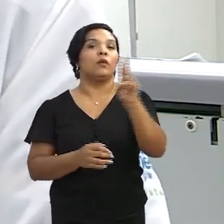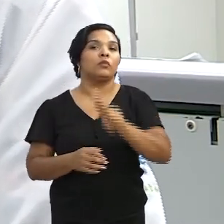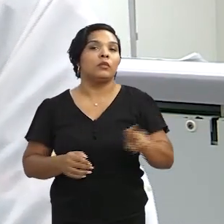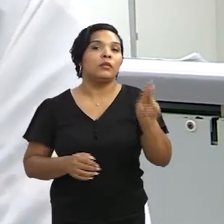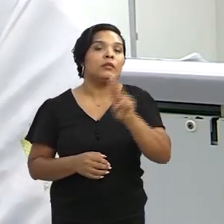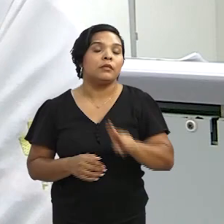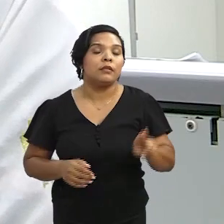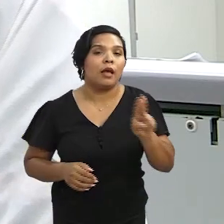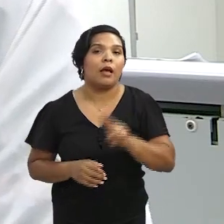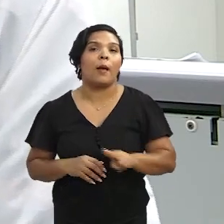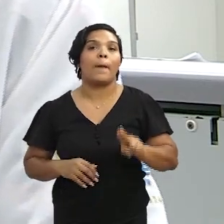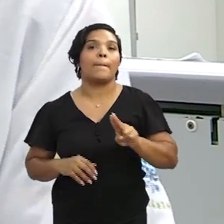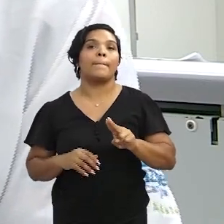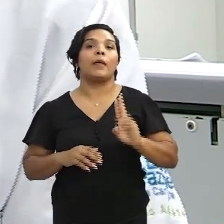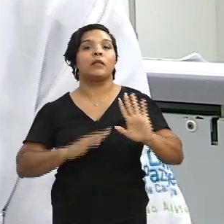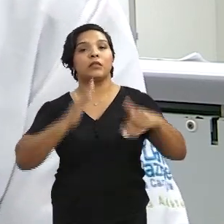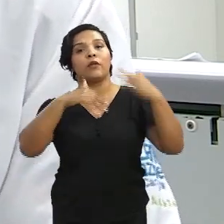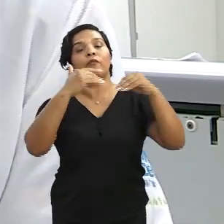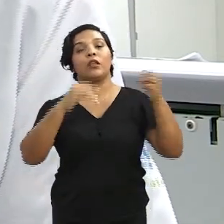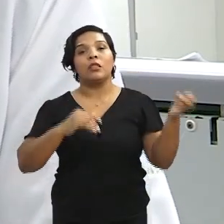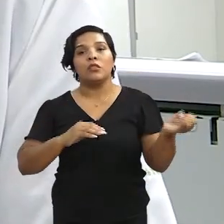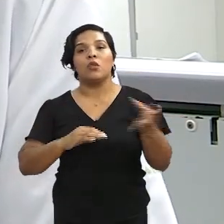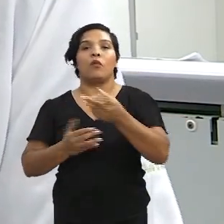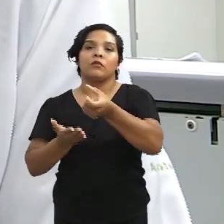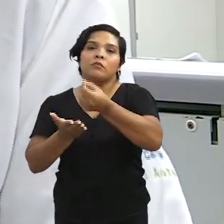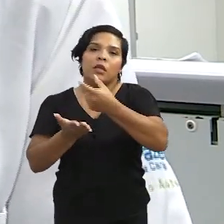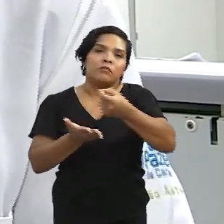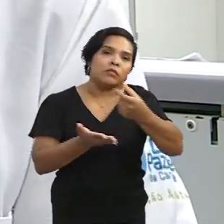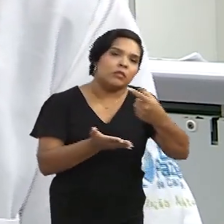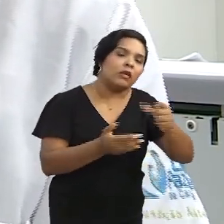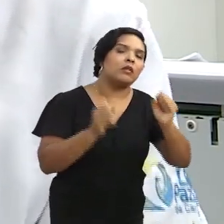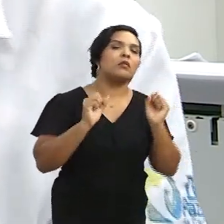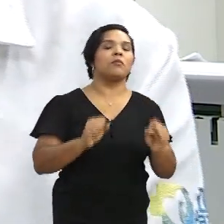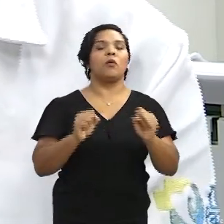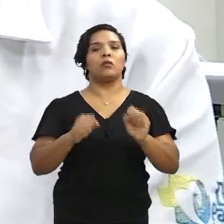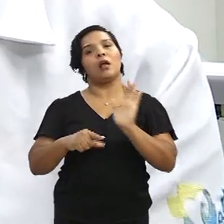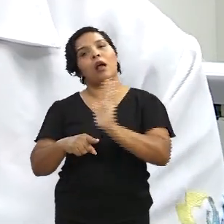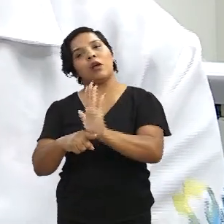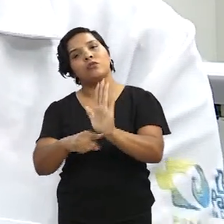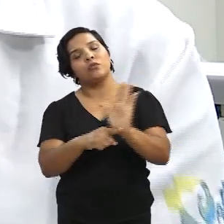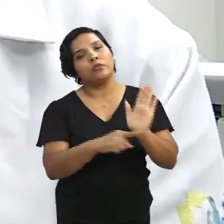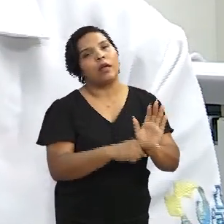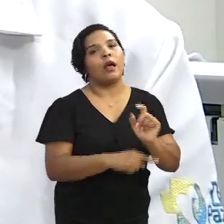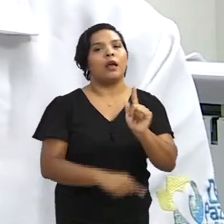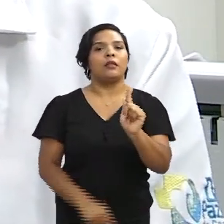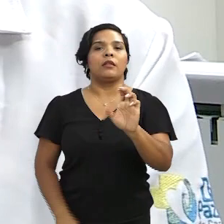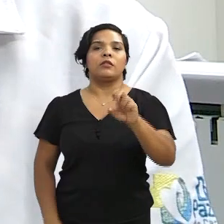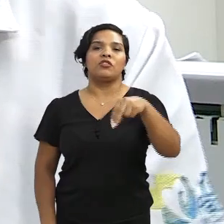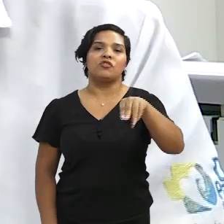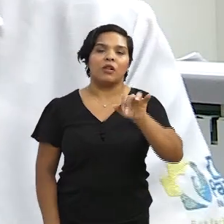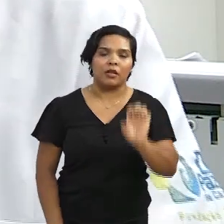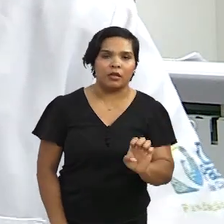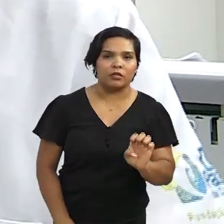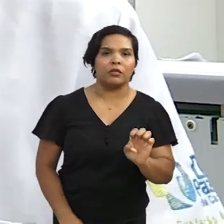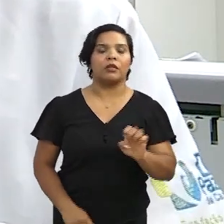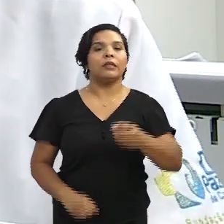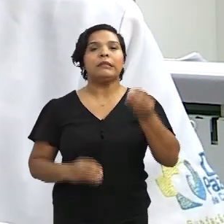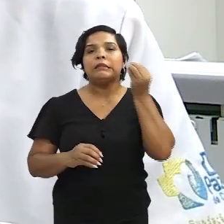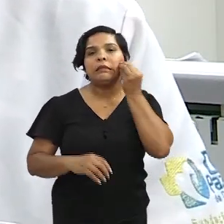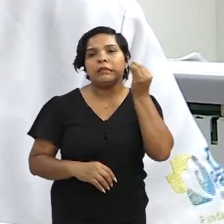utilizar esses marcadores que a gente descobriu para desenvolver novos medicamentos que podem estar atuando diretamente nesses genes para